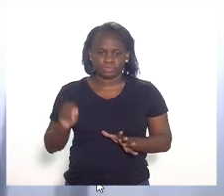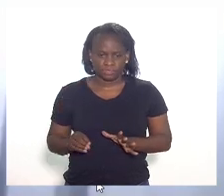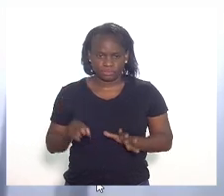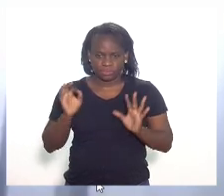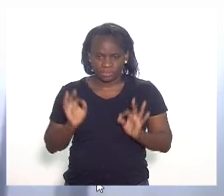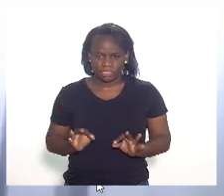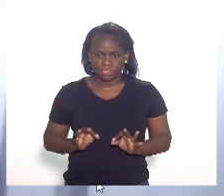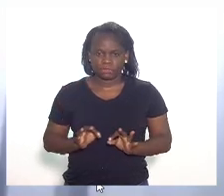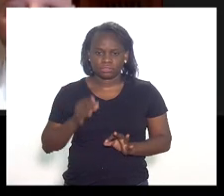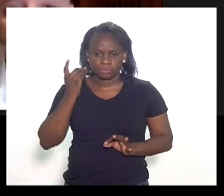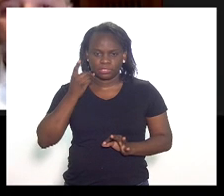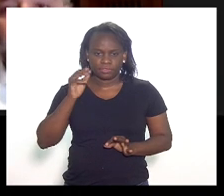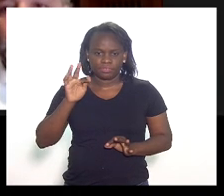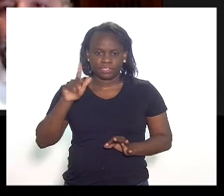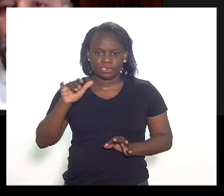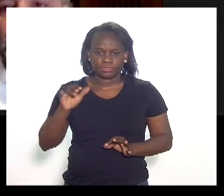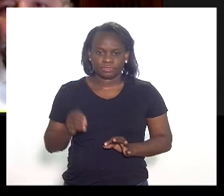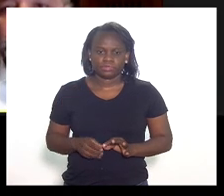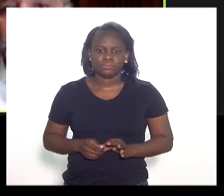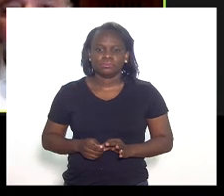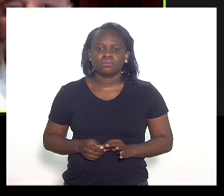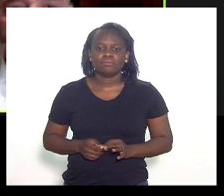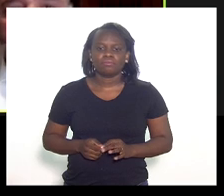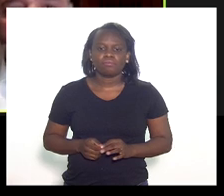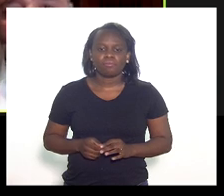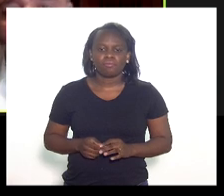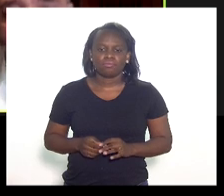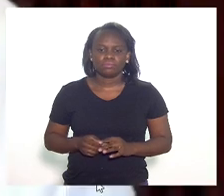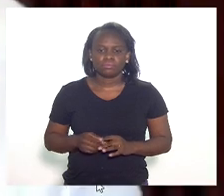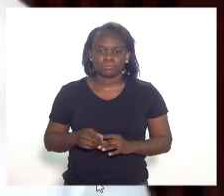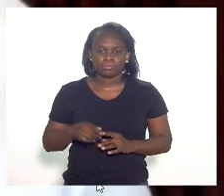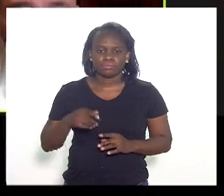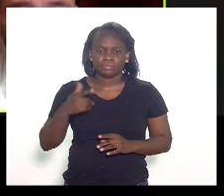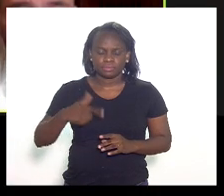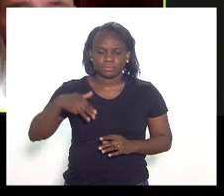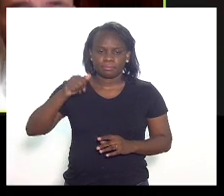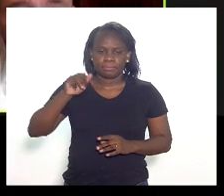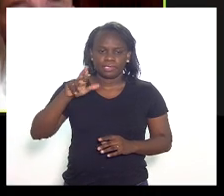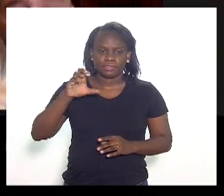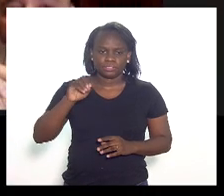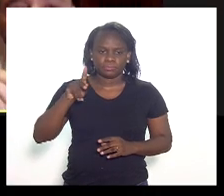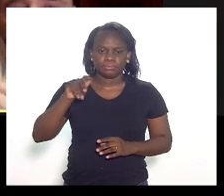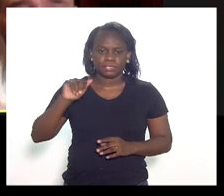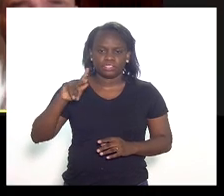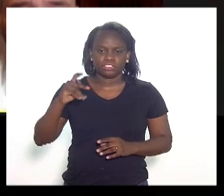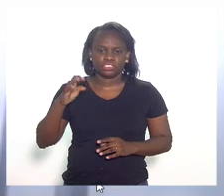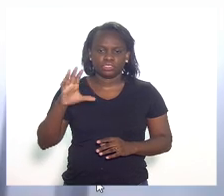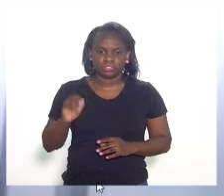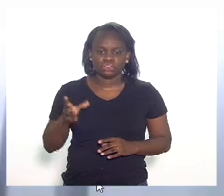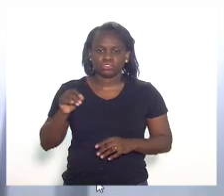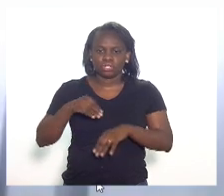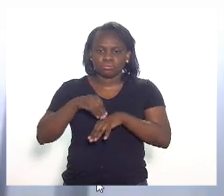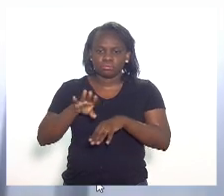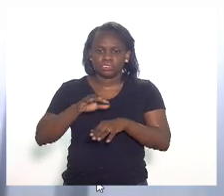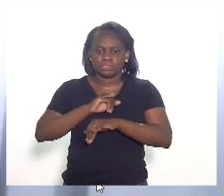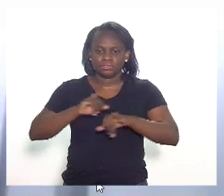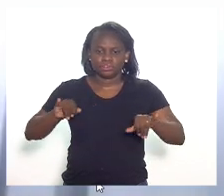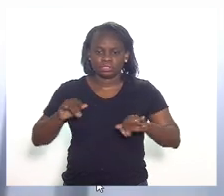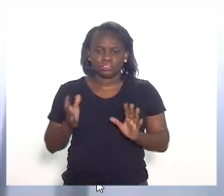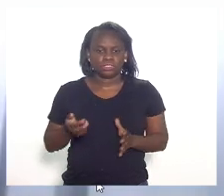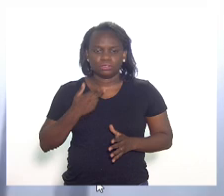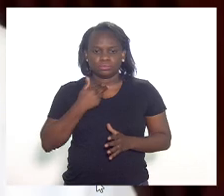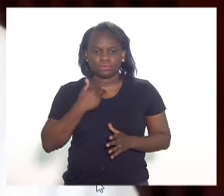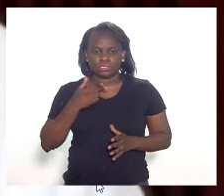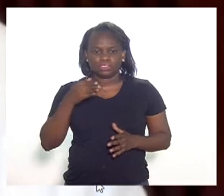Foi isso, deputado Flávio? Pela ordem, presidente. Deputado Márcio Pacheco. É uma comunicação. Eu não poderia